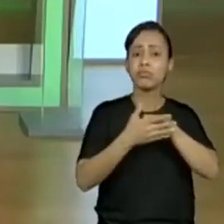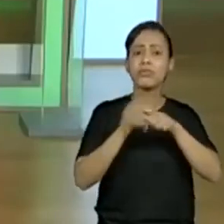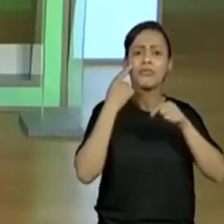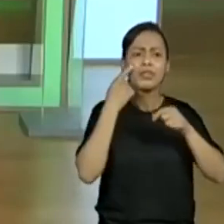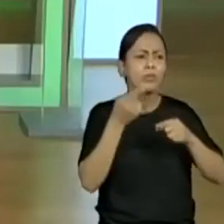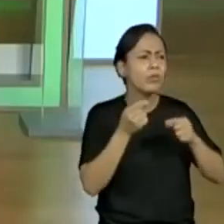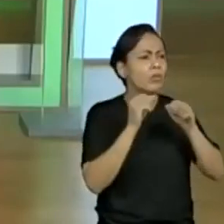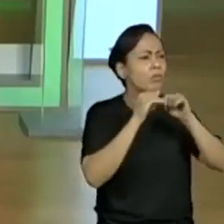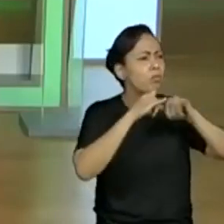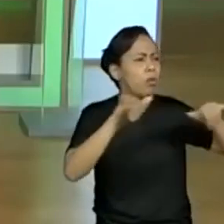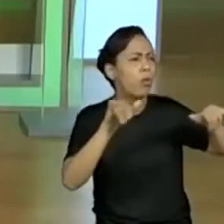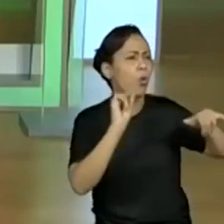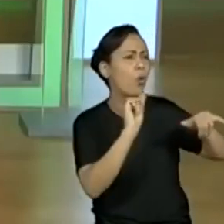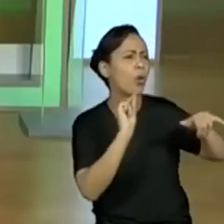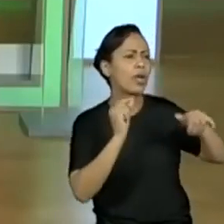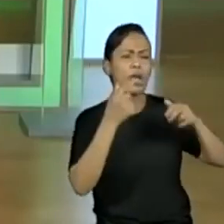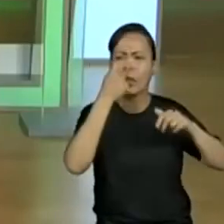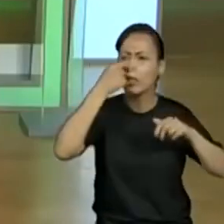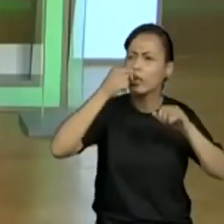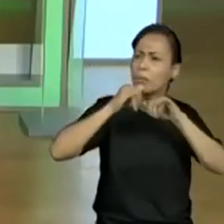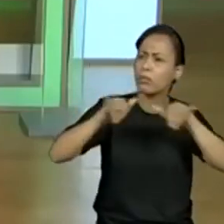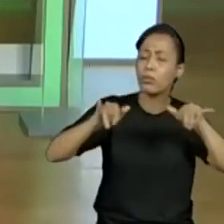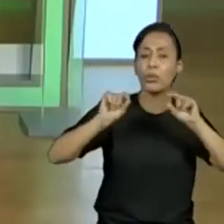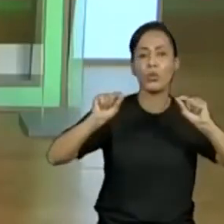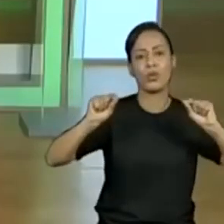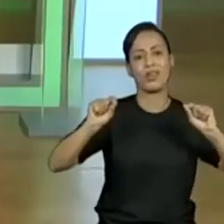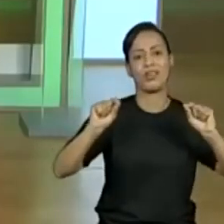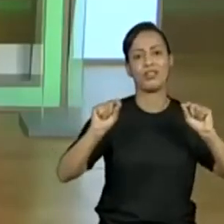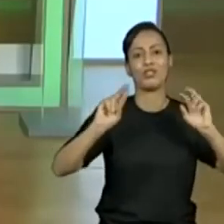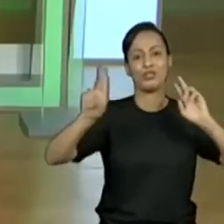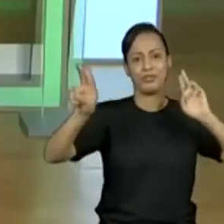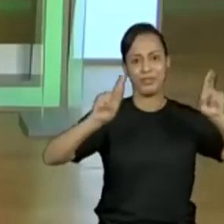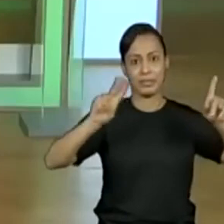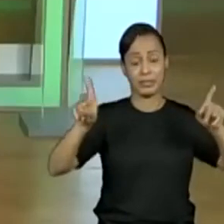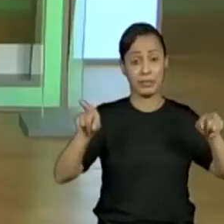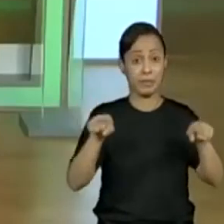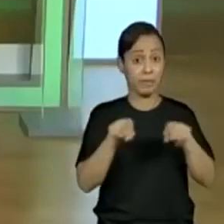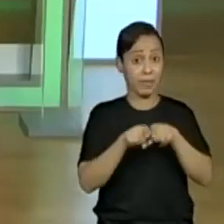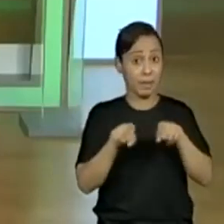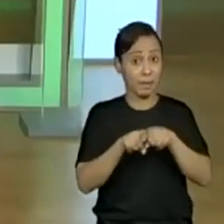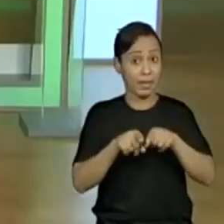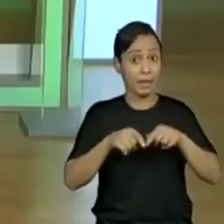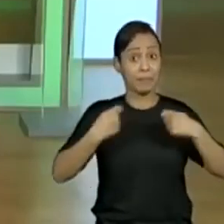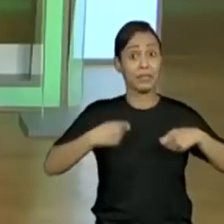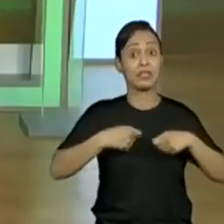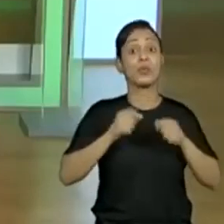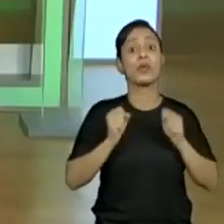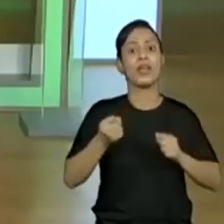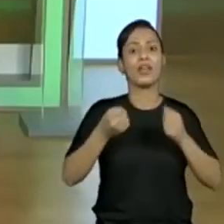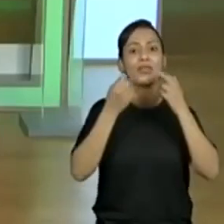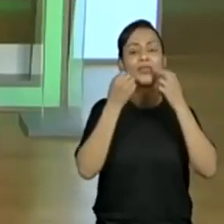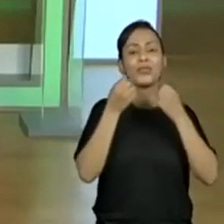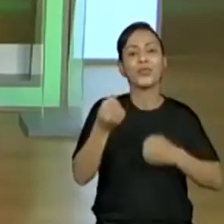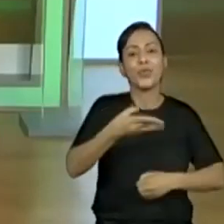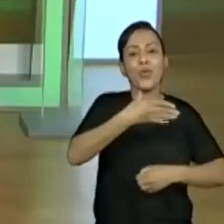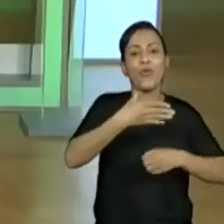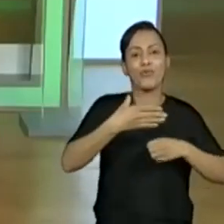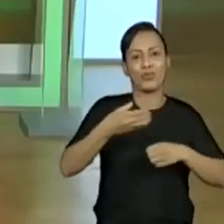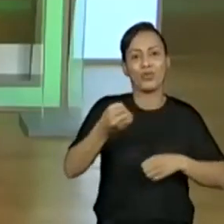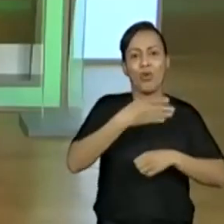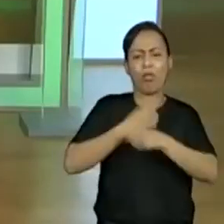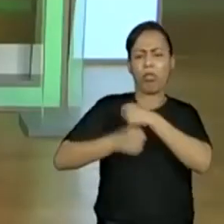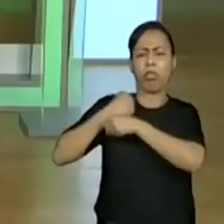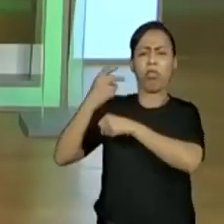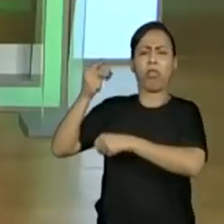ela traz várias informações e principalmente por ser sempre atual, ela sempre vai trazer o que está acontecendo